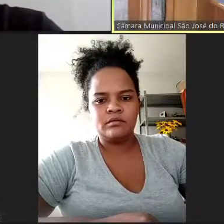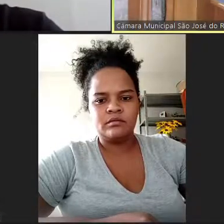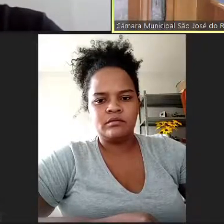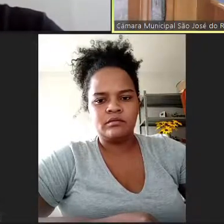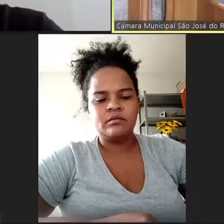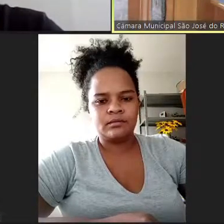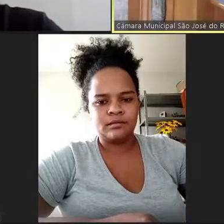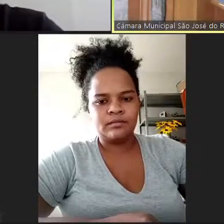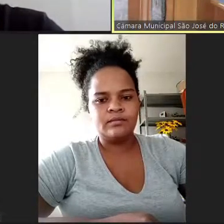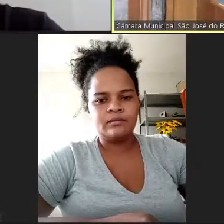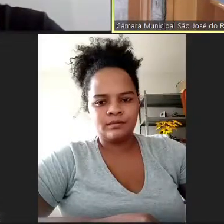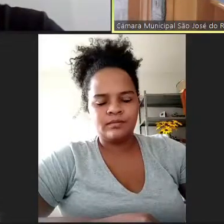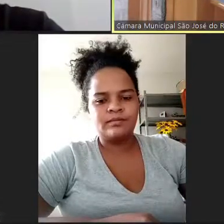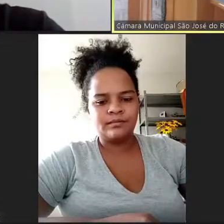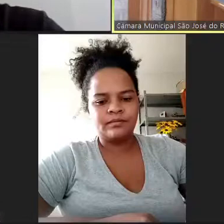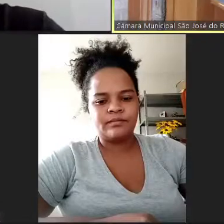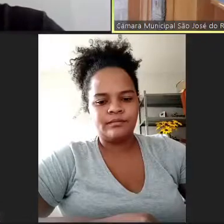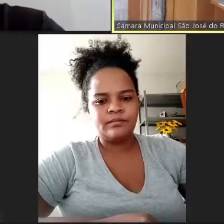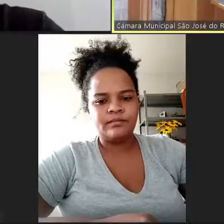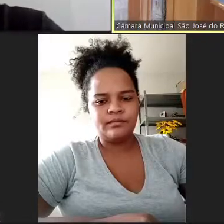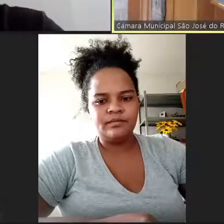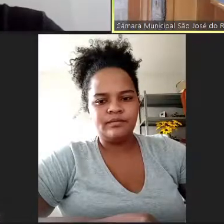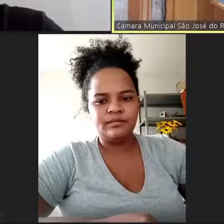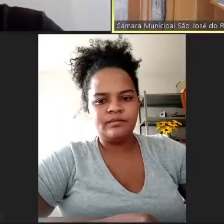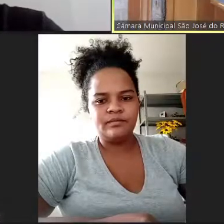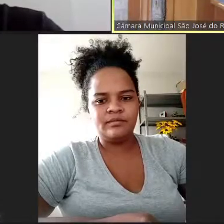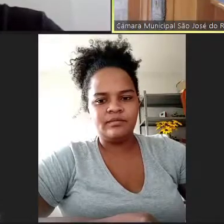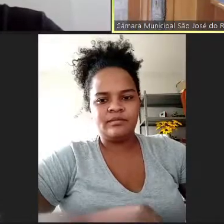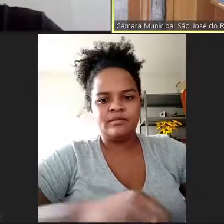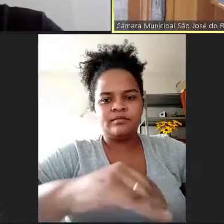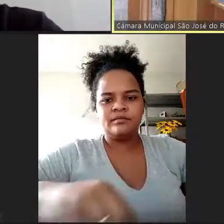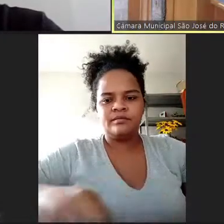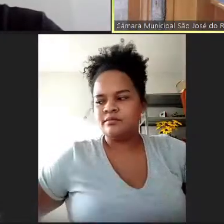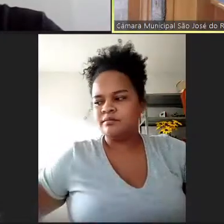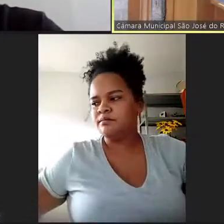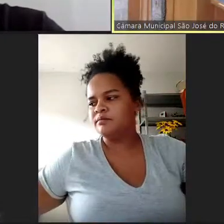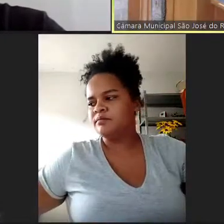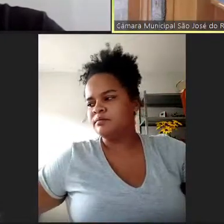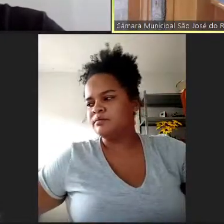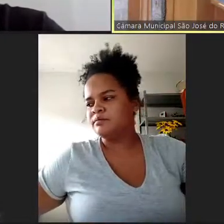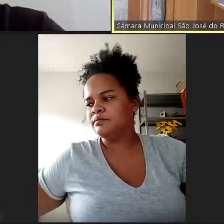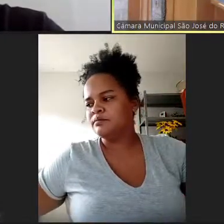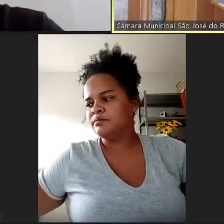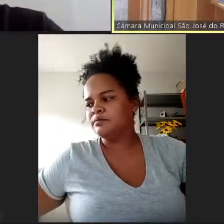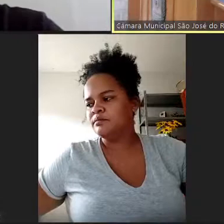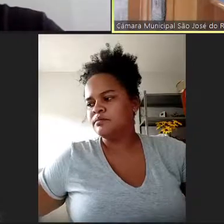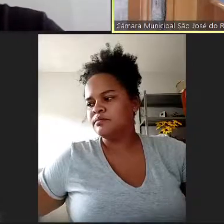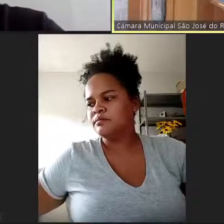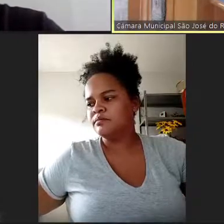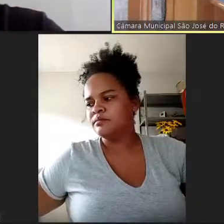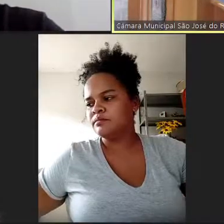no mesmo sentido, e eu tenho acompanhado uma propaganda do governo do Estado, que, aliás, roda nas rádios e pede, já faz essa campanha,